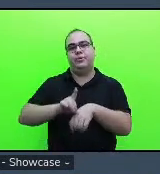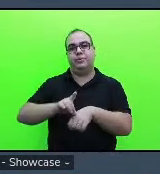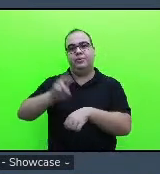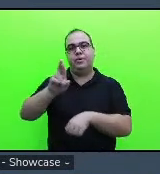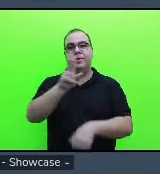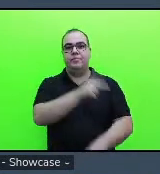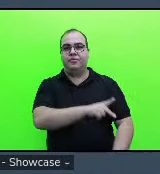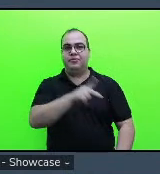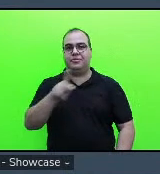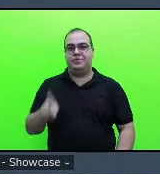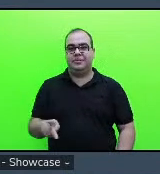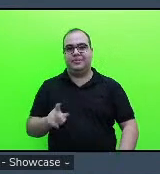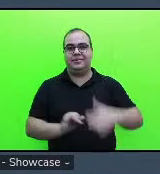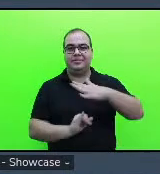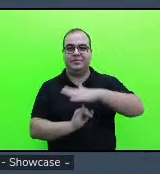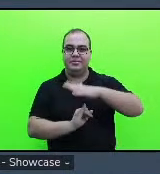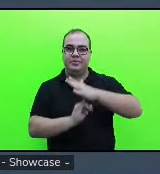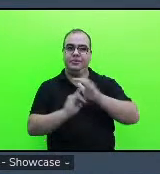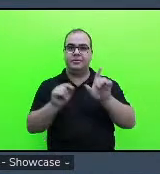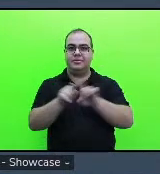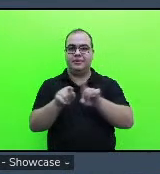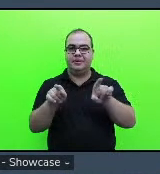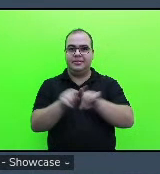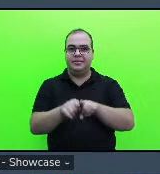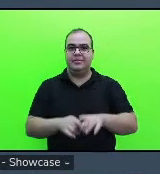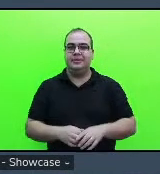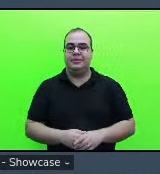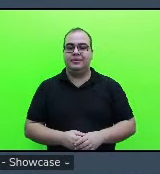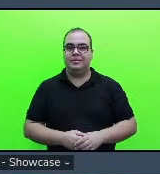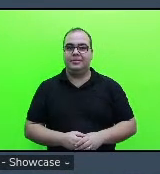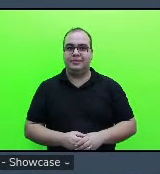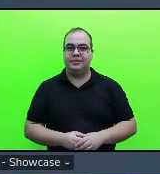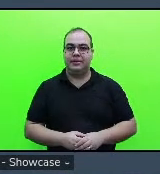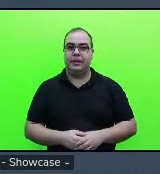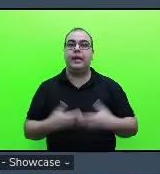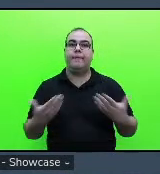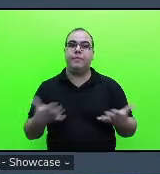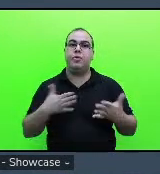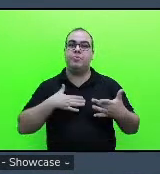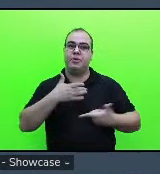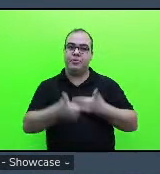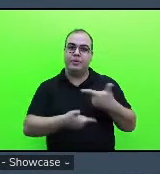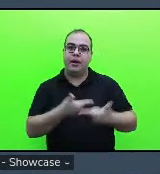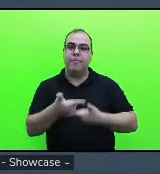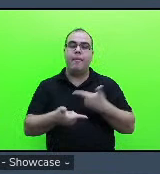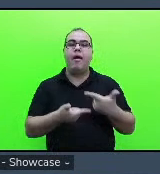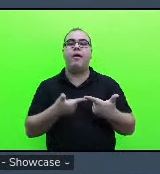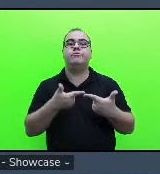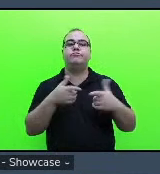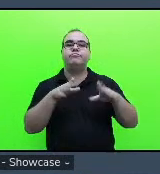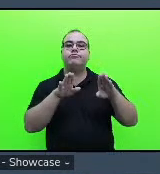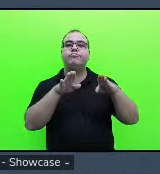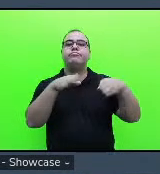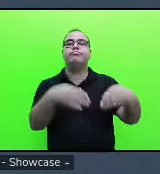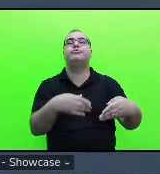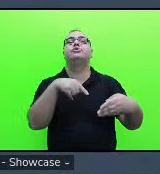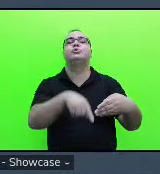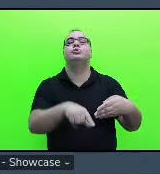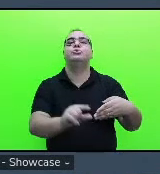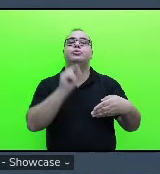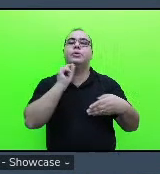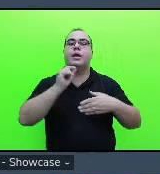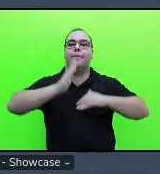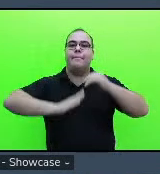pelo Instituto também e o meu trabalho ele parte da hipótese de que na dimensão das práticas